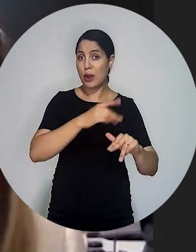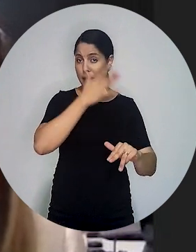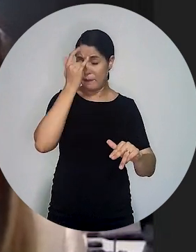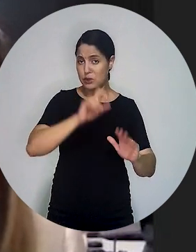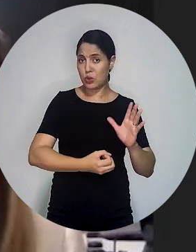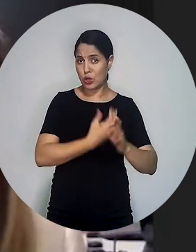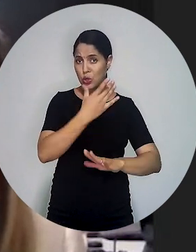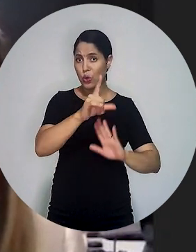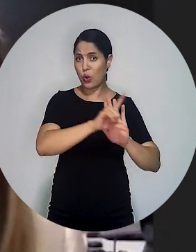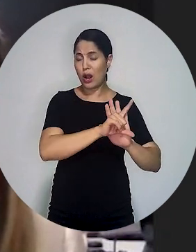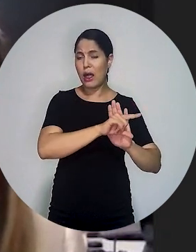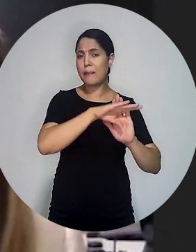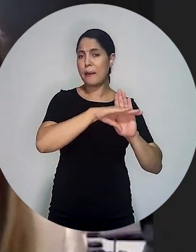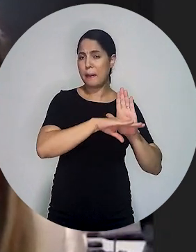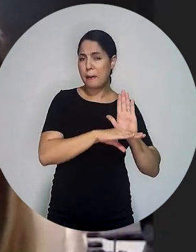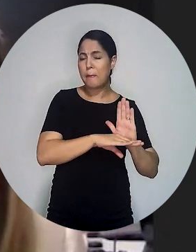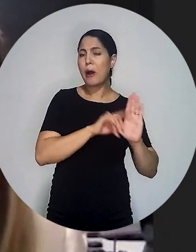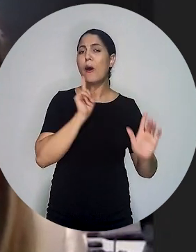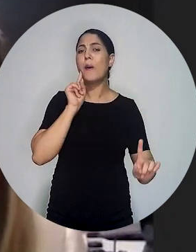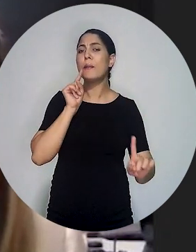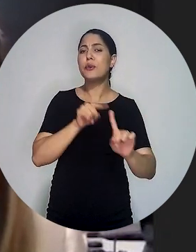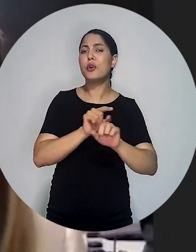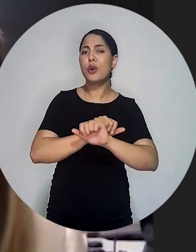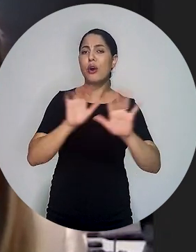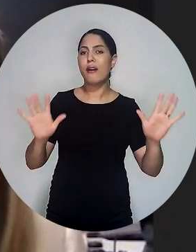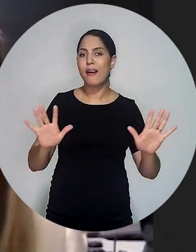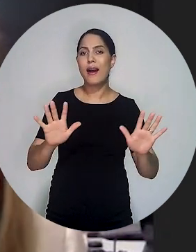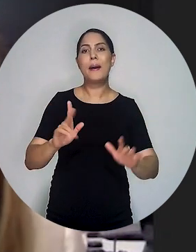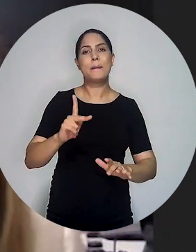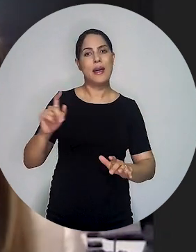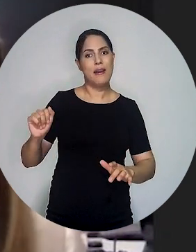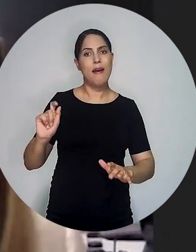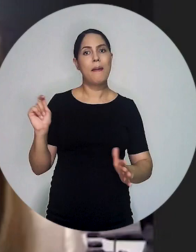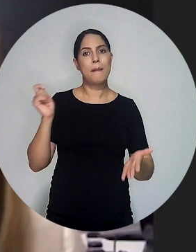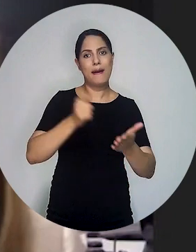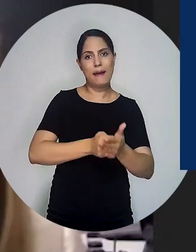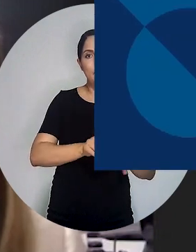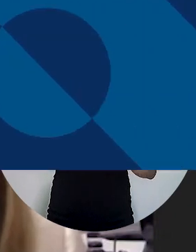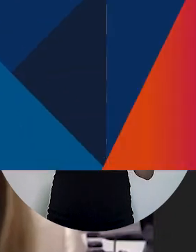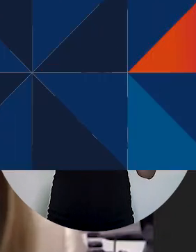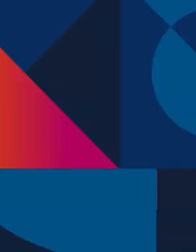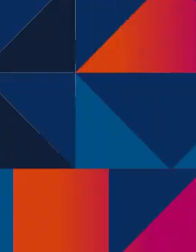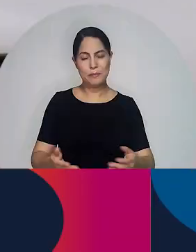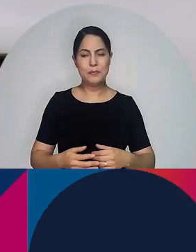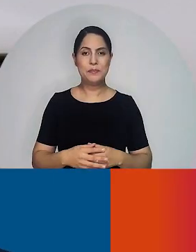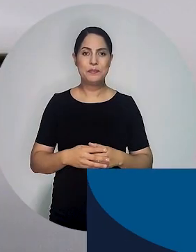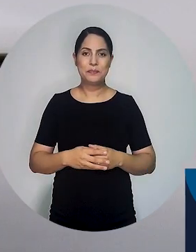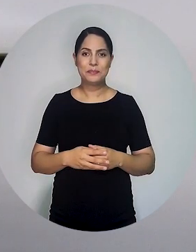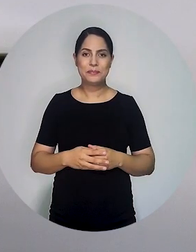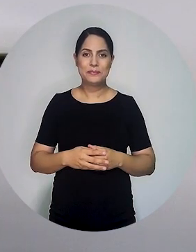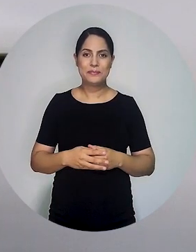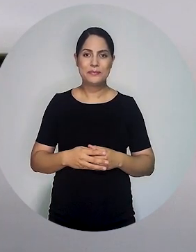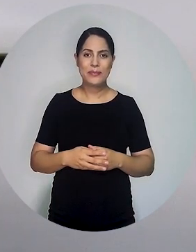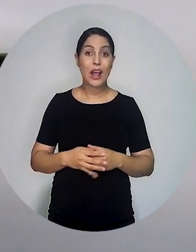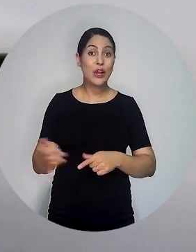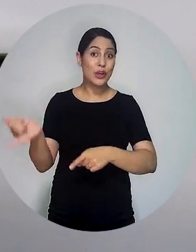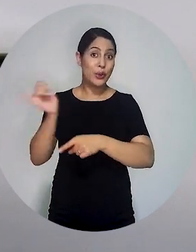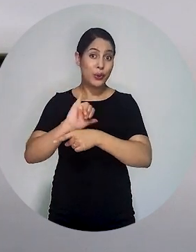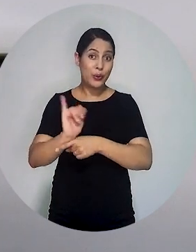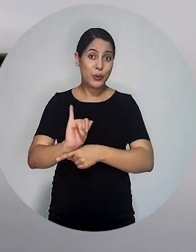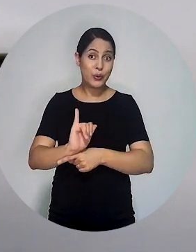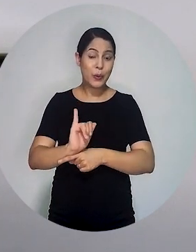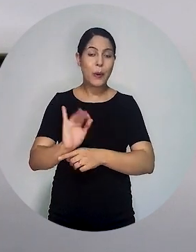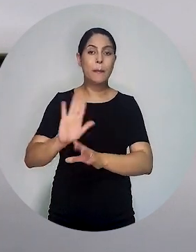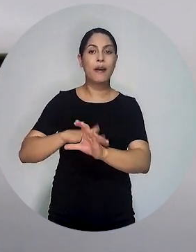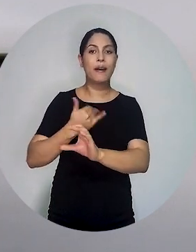estabeleceu essa possibilidade dessa dedução legal como um estímulo ao espontâneo pagamento da pensão. A Escola Superior de